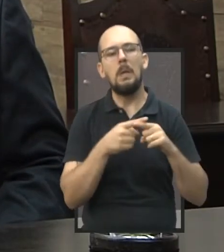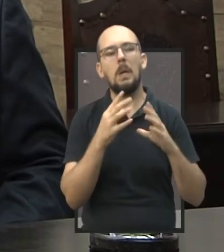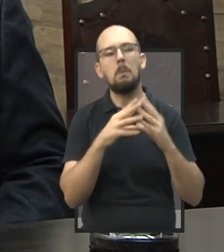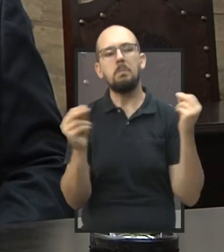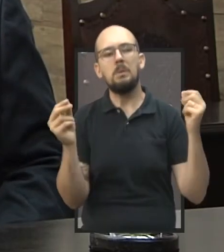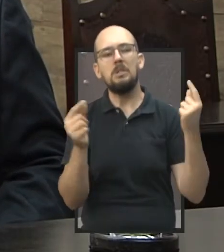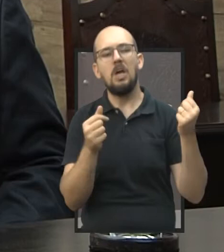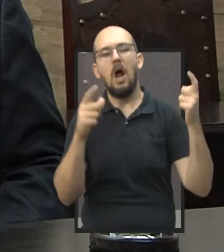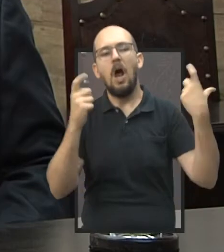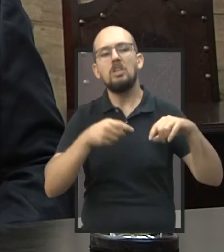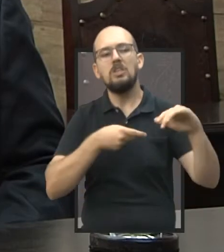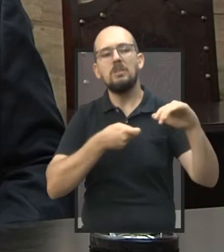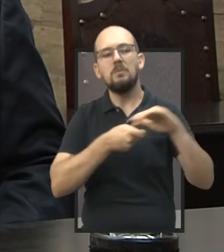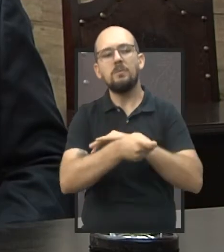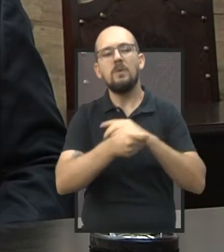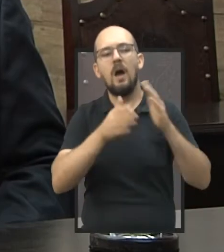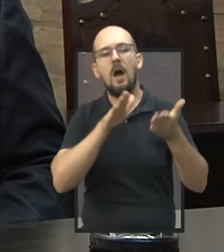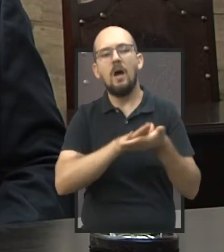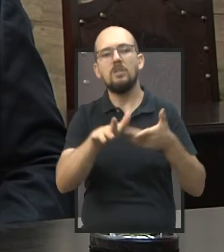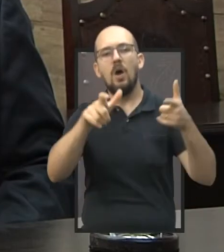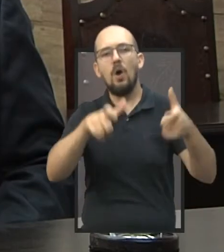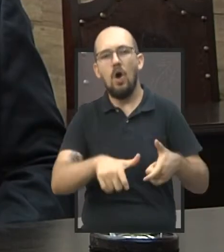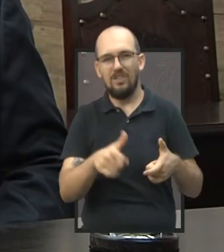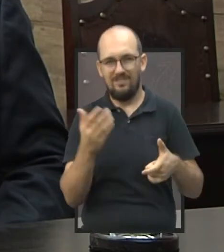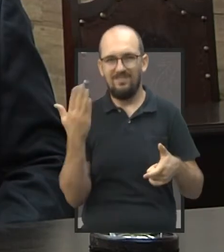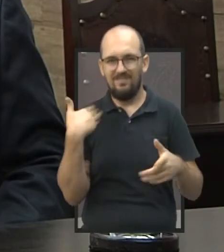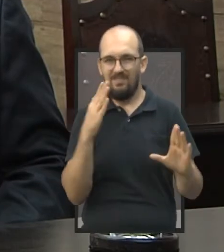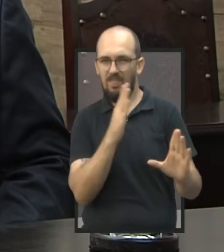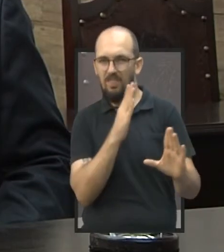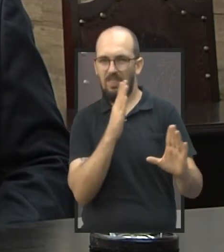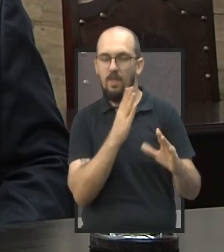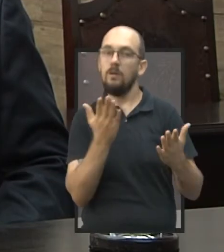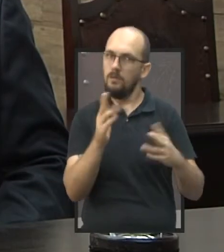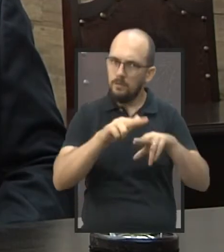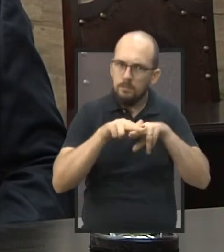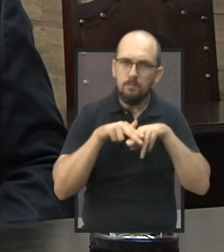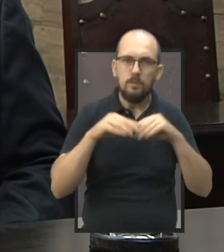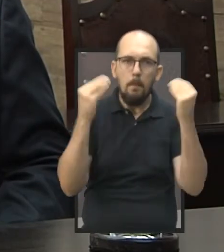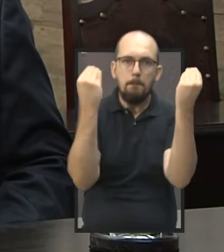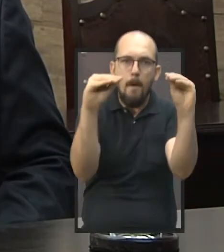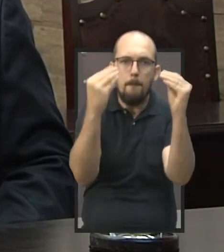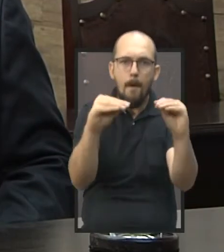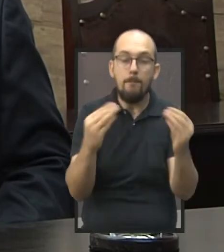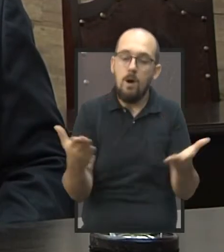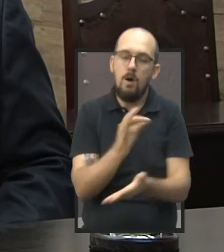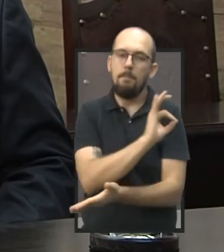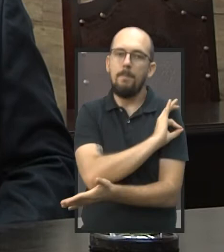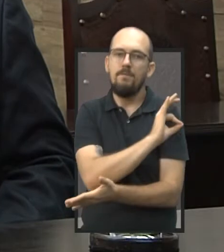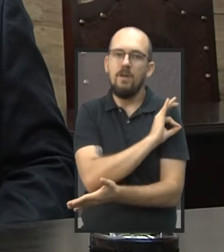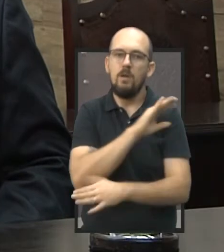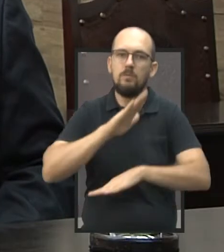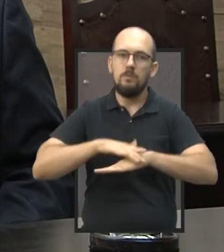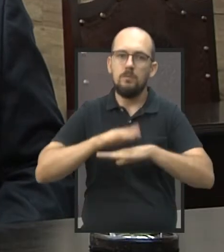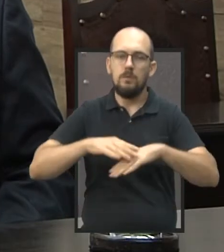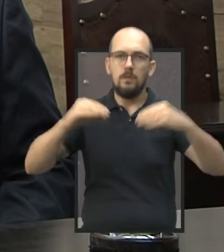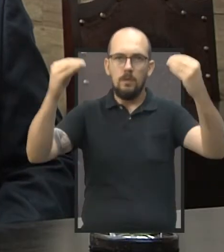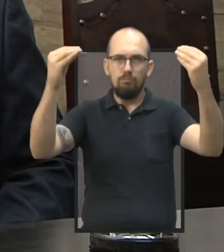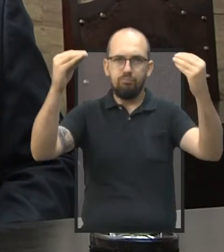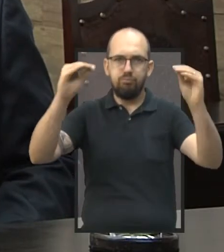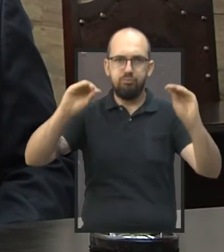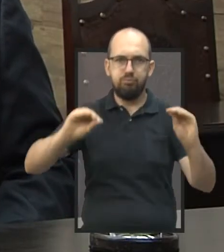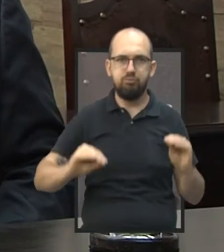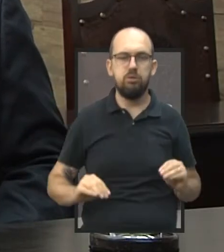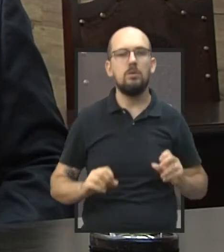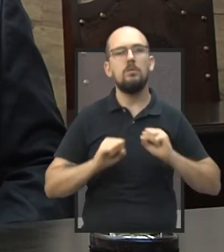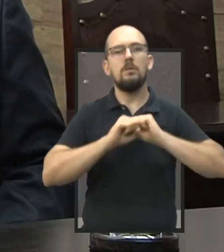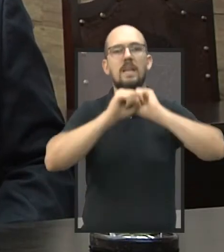sobre onde teriam sido gastos os valores da pandemia. Então, eu acho que é de suma importância o prefeito agora buscar essa transparência